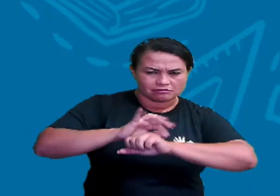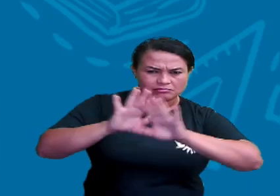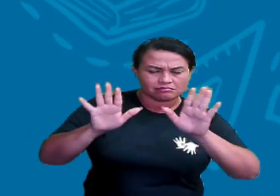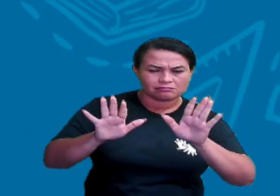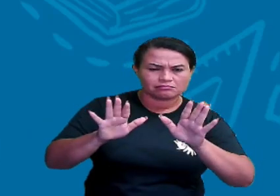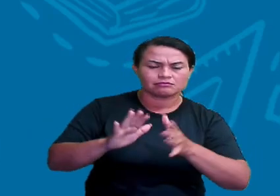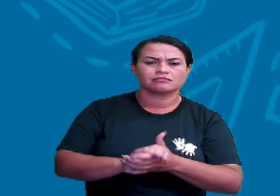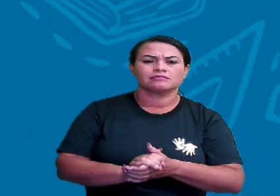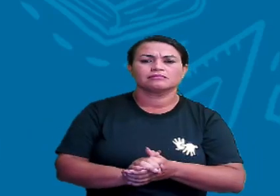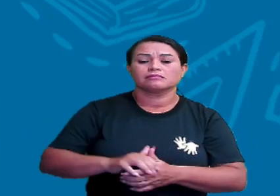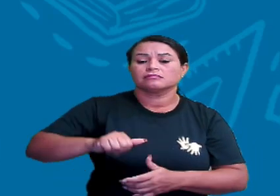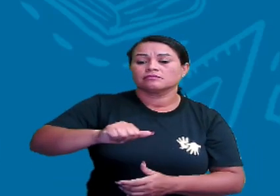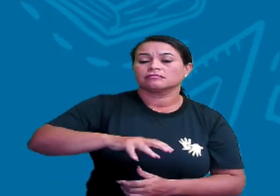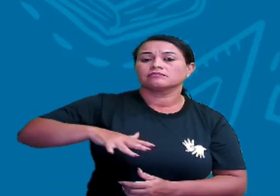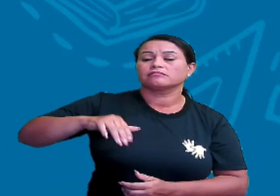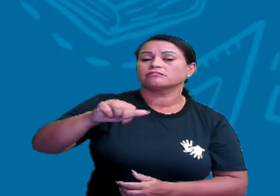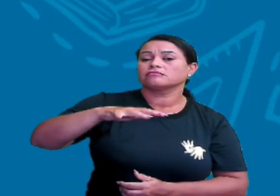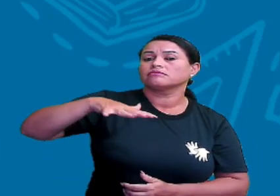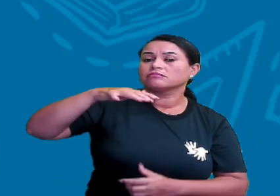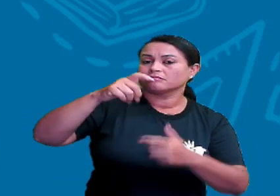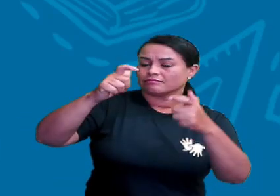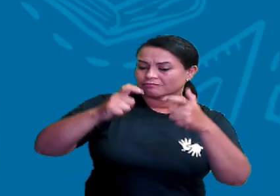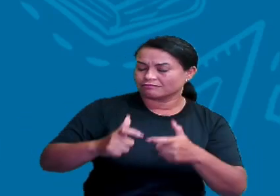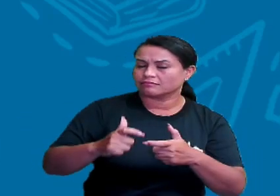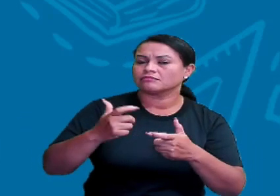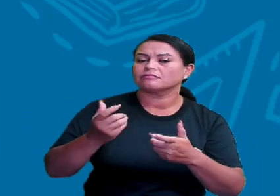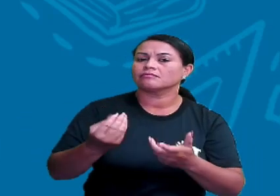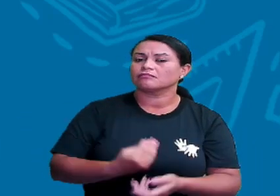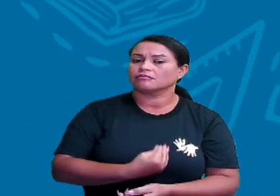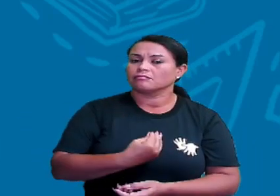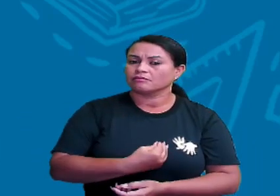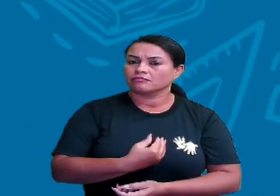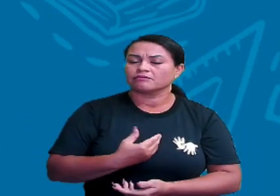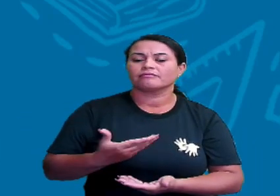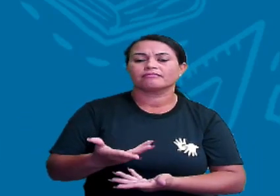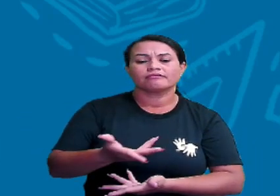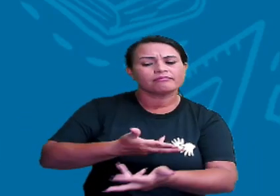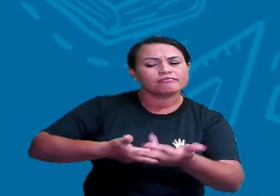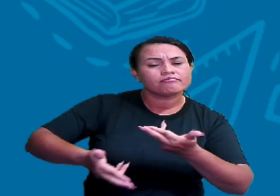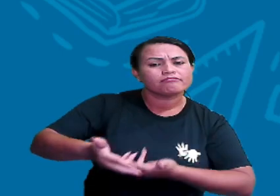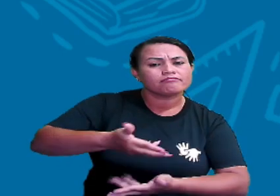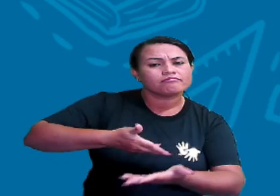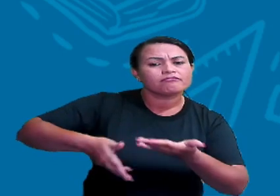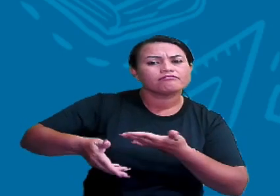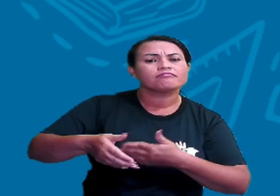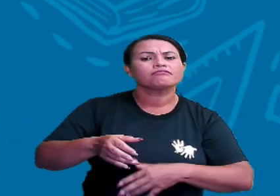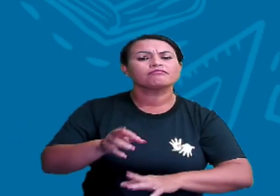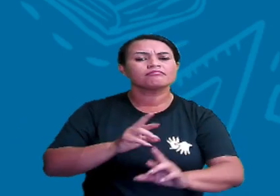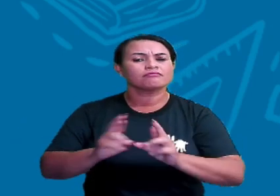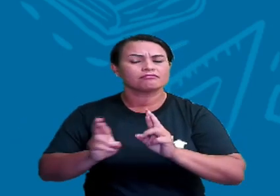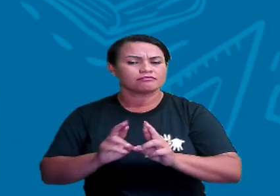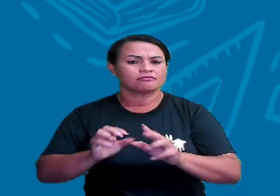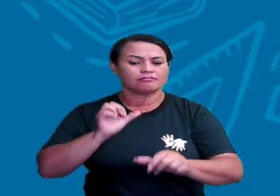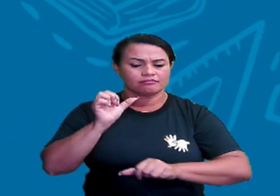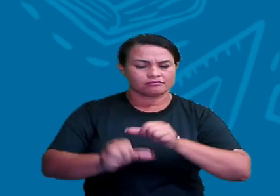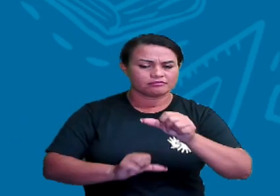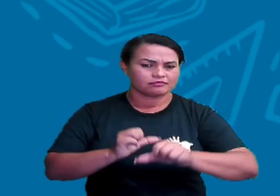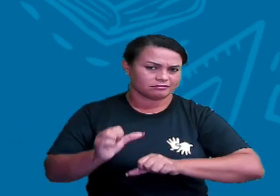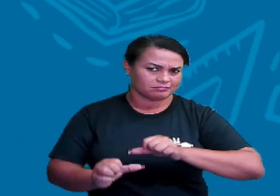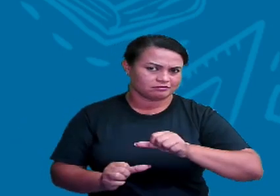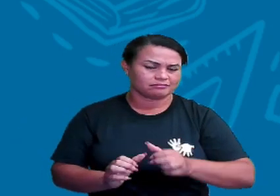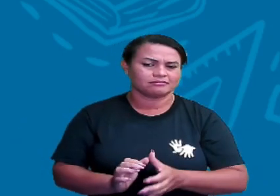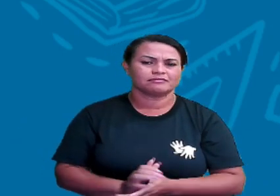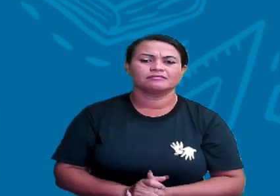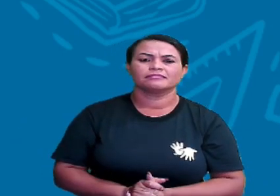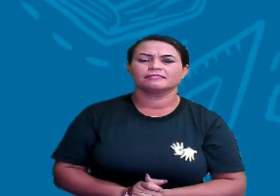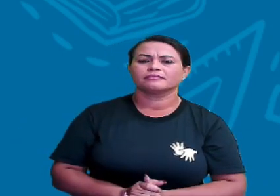gente? Então, o espaço geográfico, o lugar onde vivemos, e nós nos relacionamos com ele, modificando ele, tá certo?